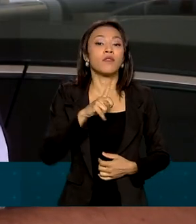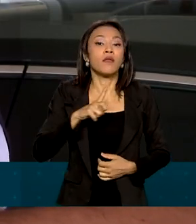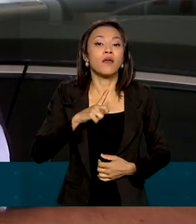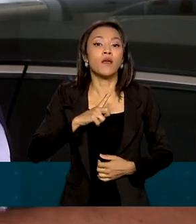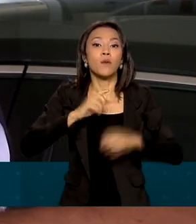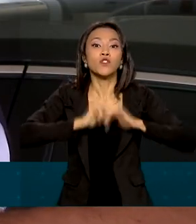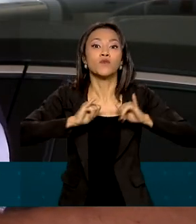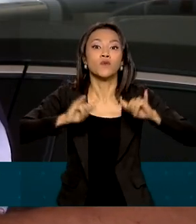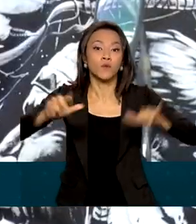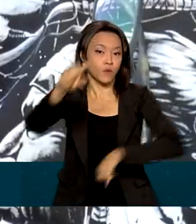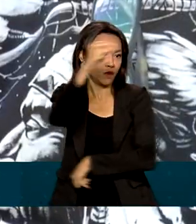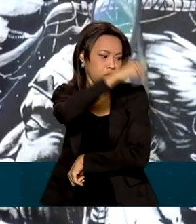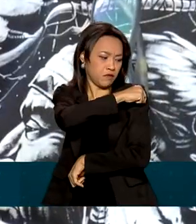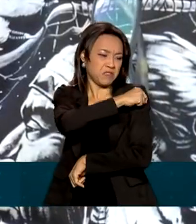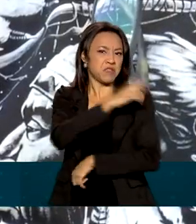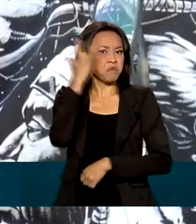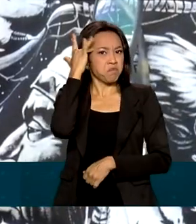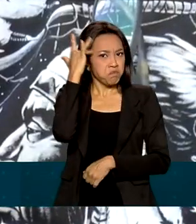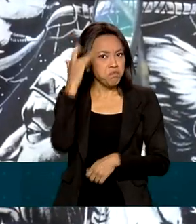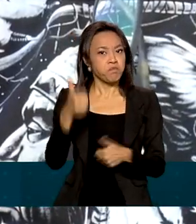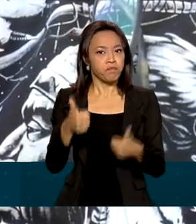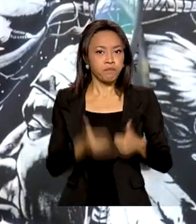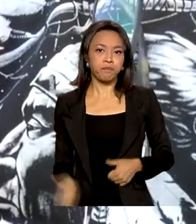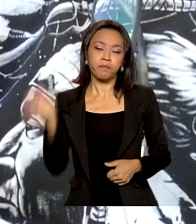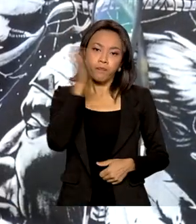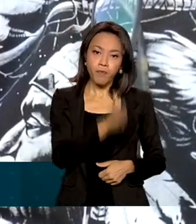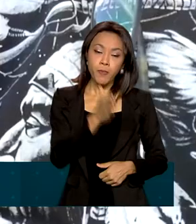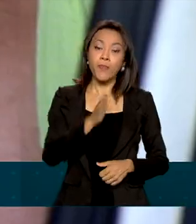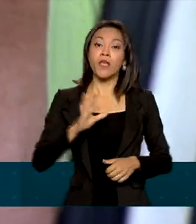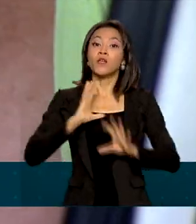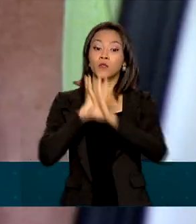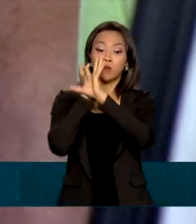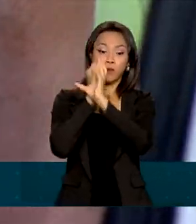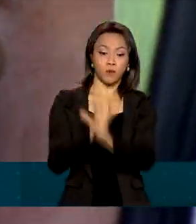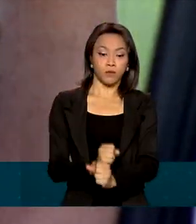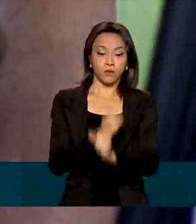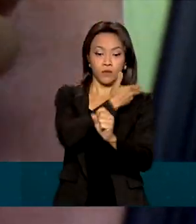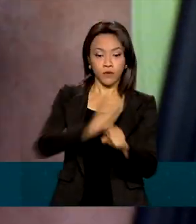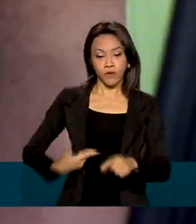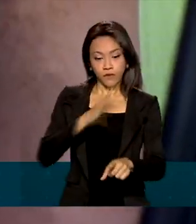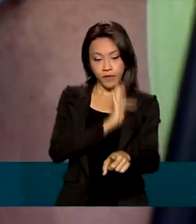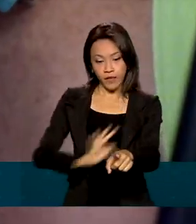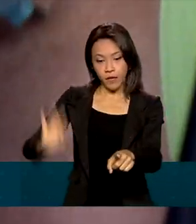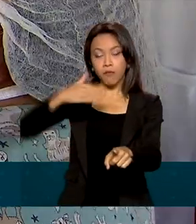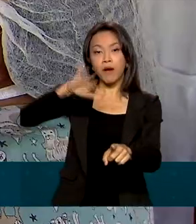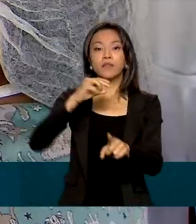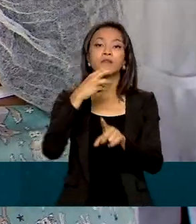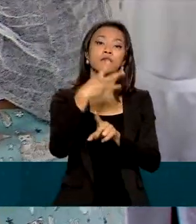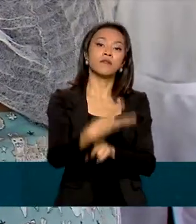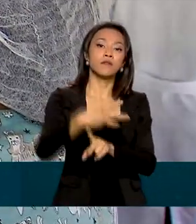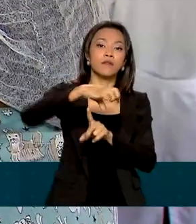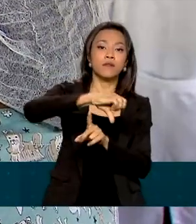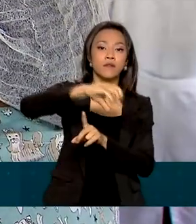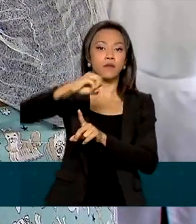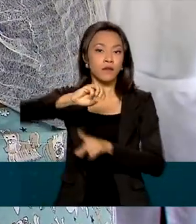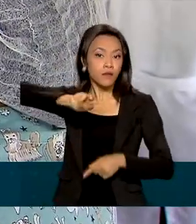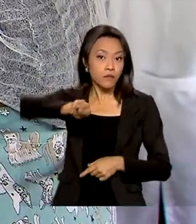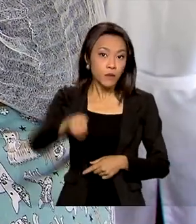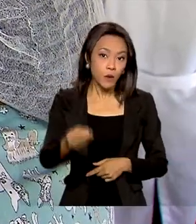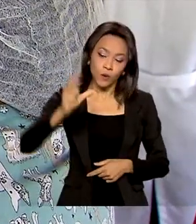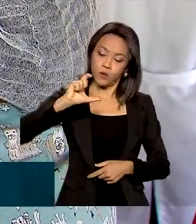bem avançada. Ao todo, o governo federal já distribuiu mais de 390 milhões de doses de